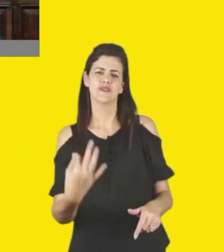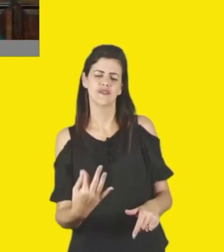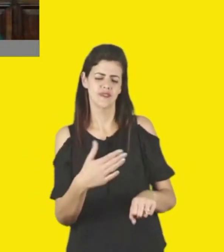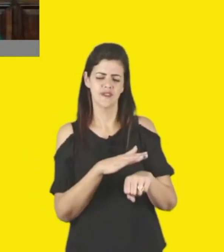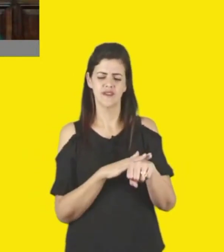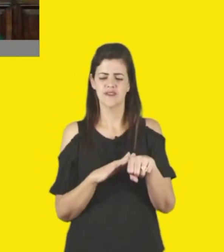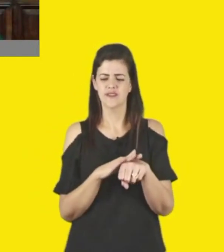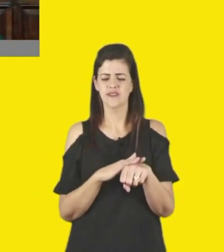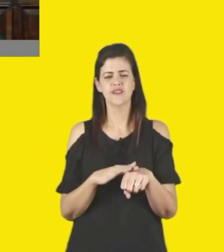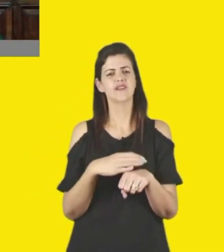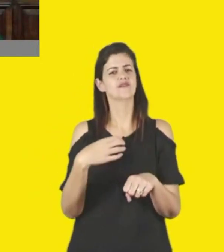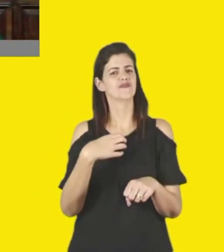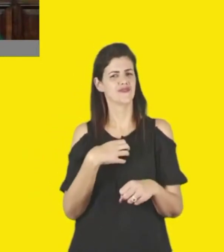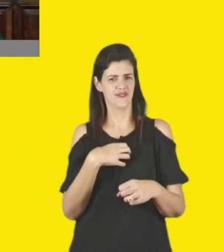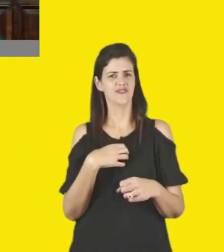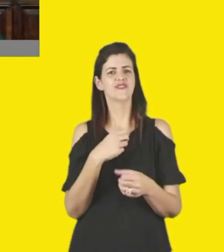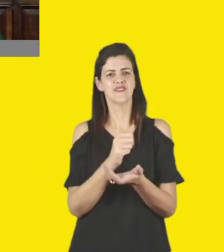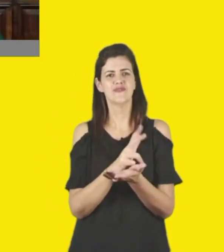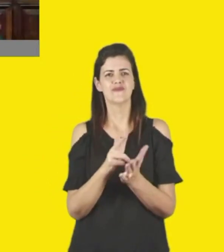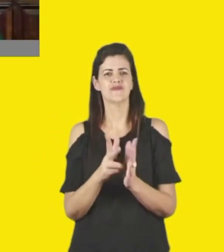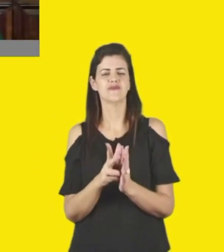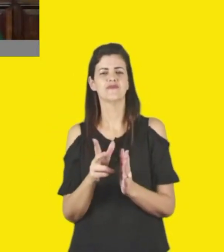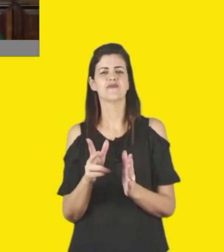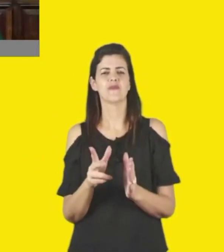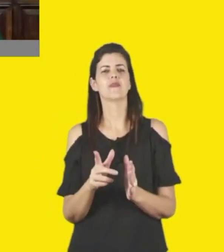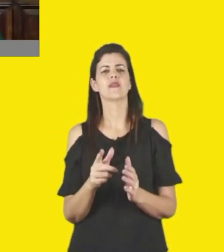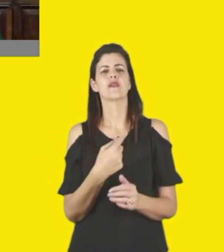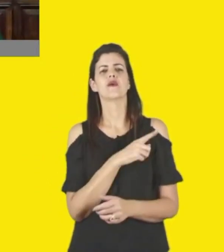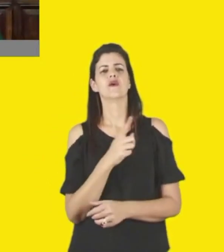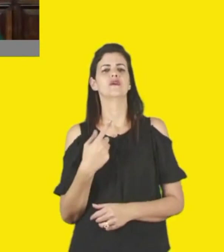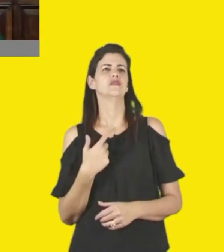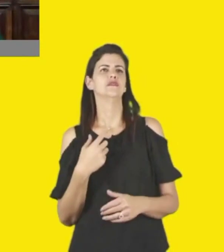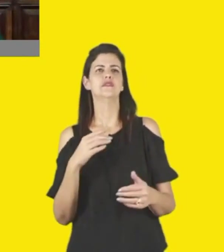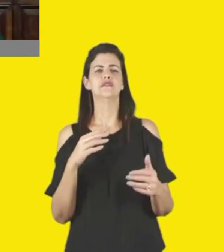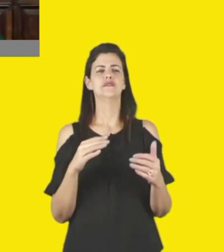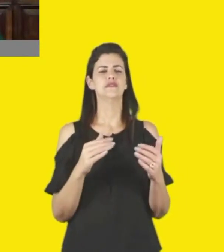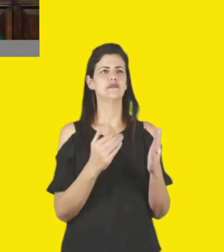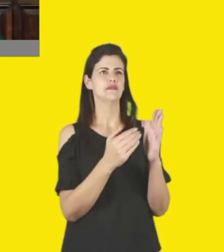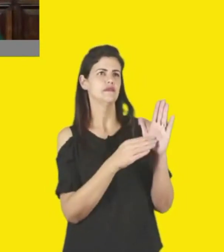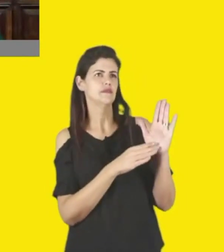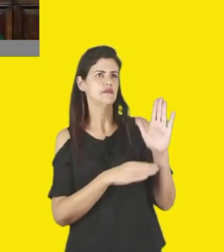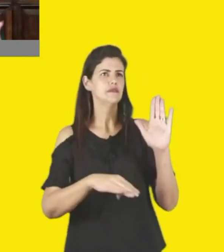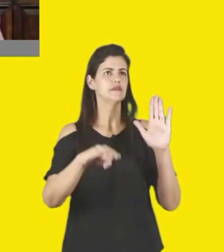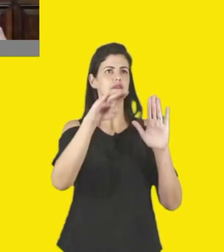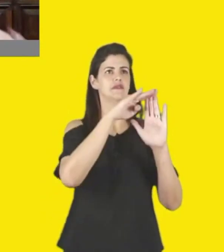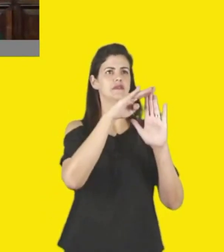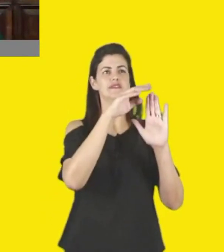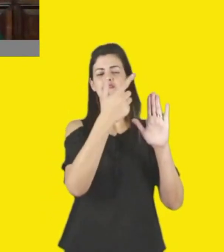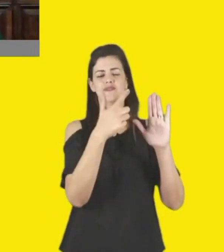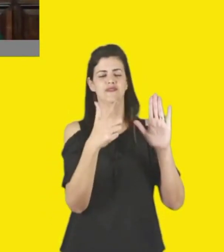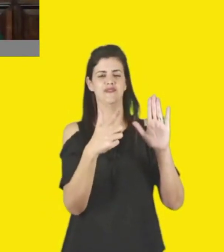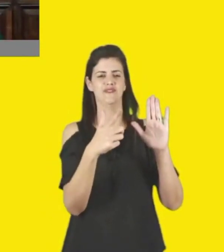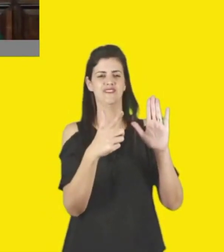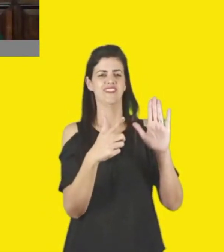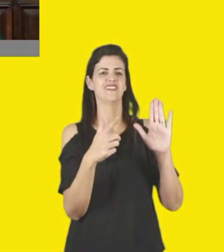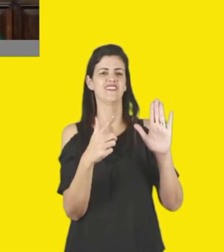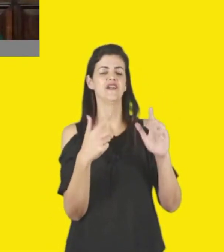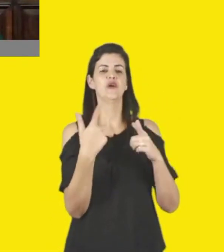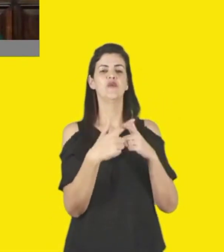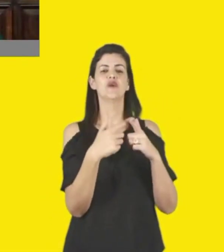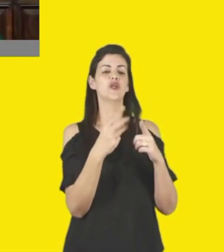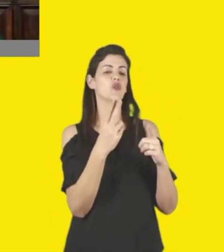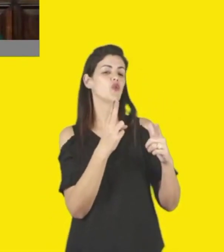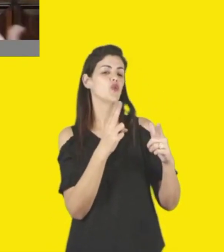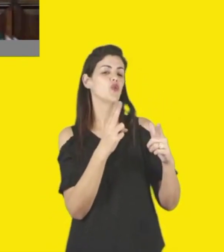na sua amplitude máxima, e aqui, máxima, é impossível chegar, mas, no máximo que a gente consegue